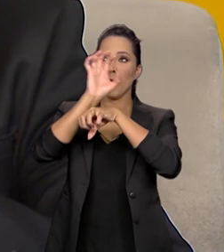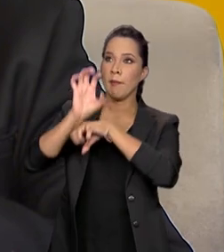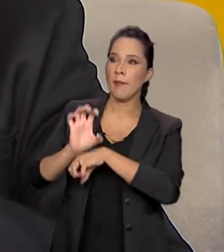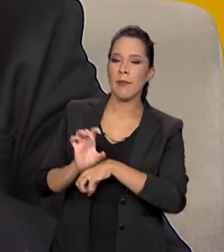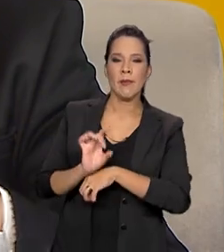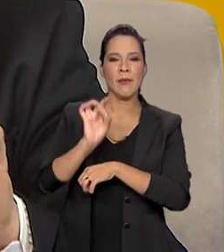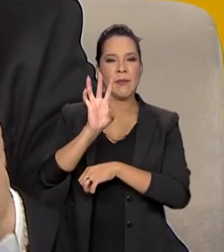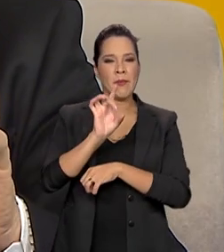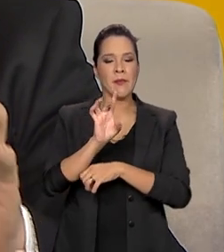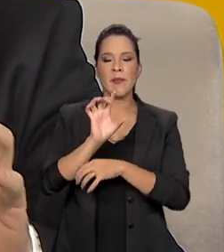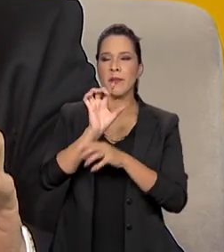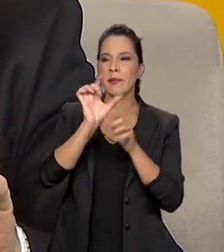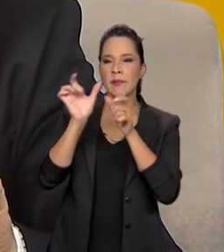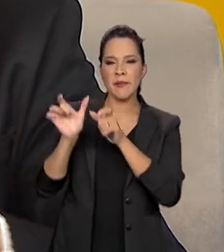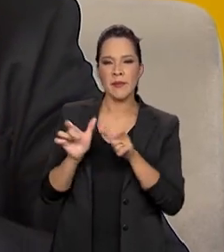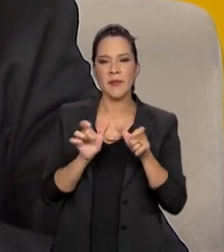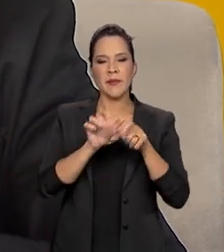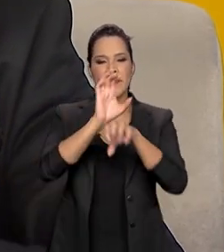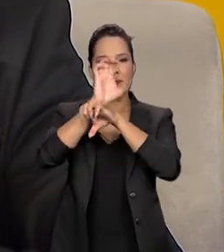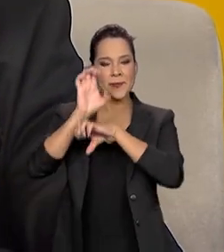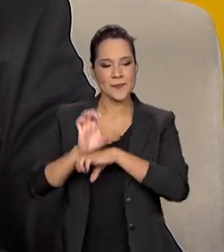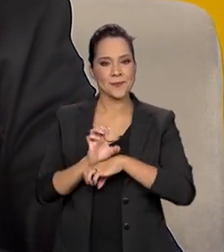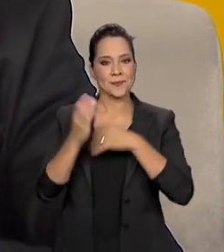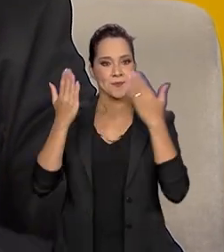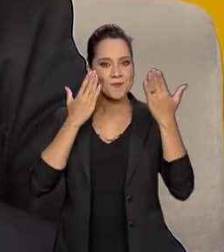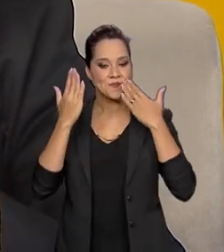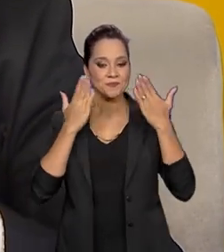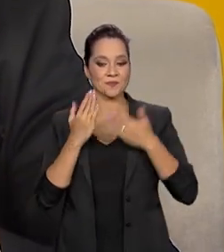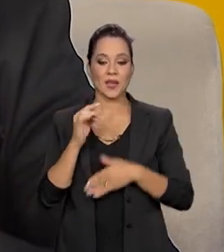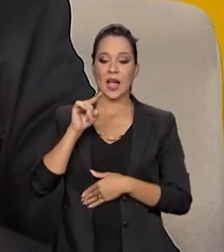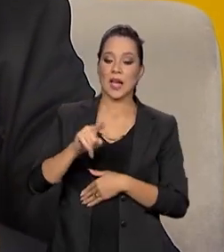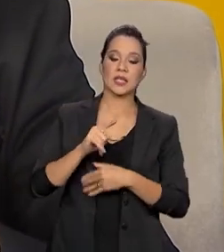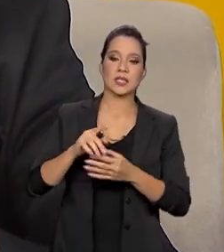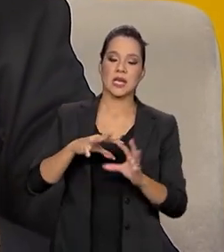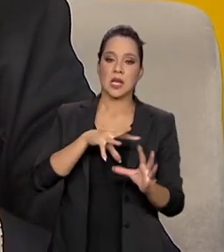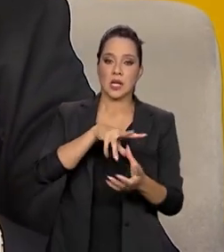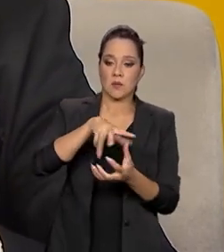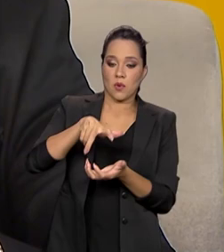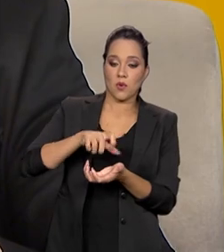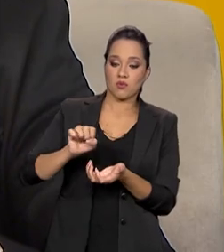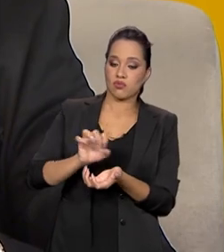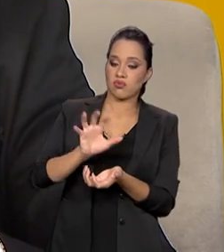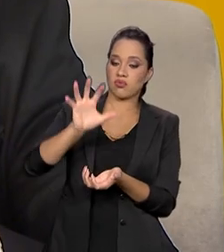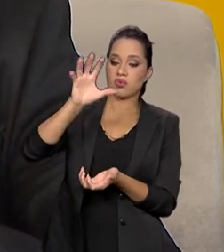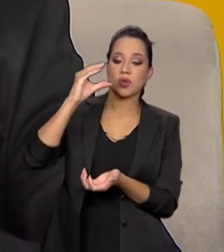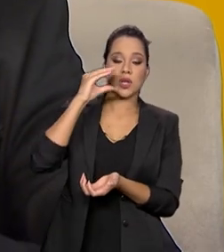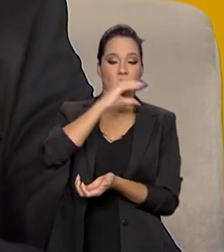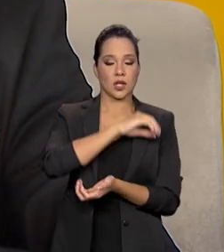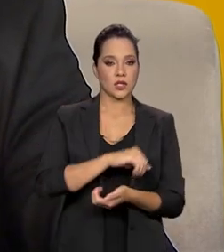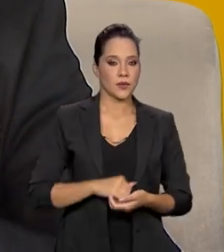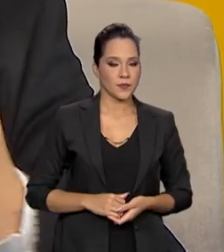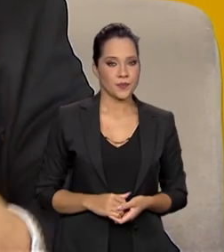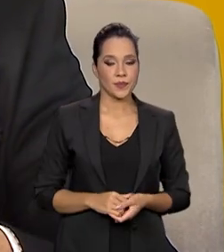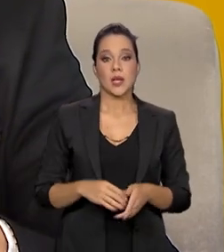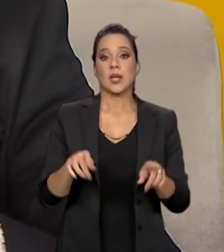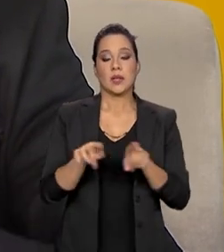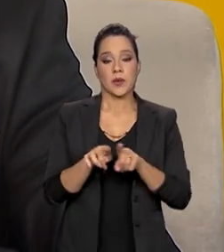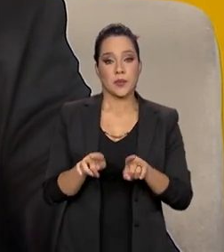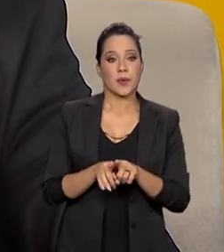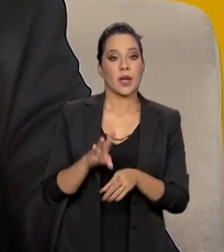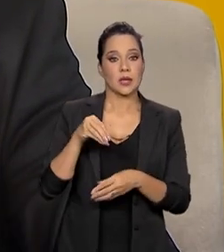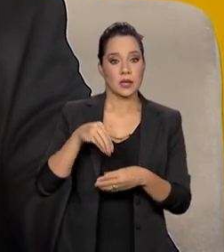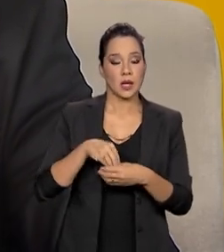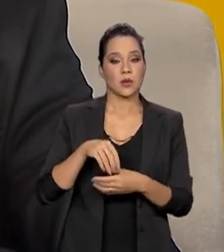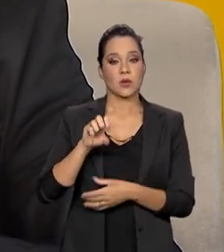cada contribuição, a contribuição de cada estado em relação a essas emissões de gases do efeito estufa. Além disso, dentro da